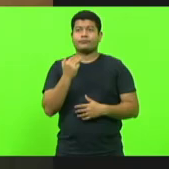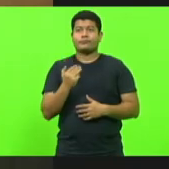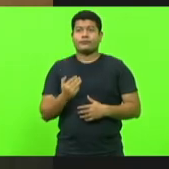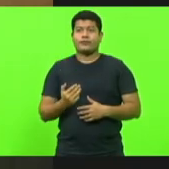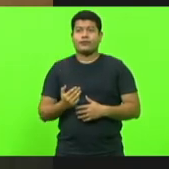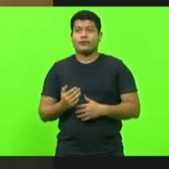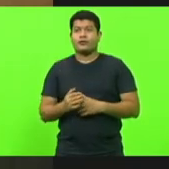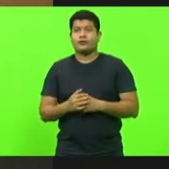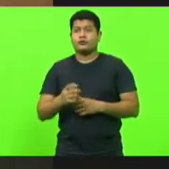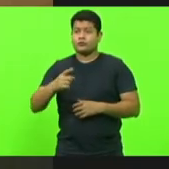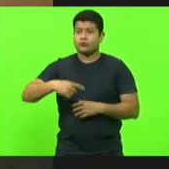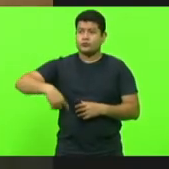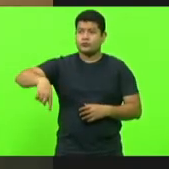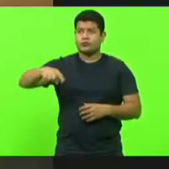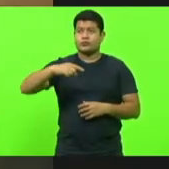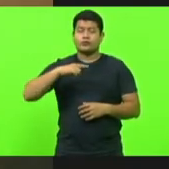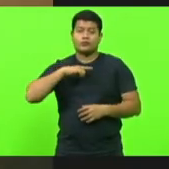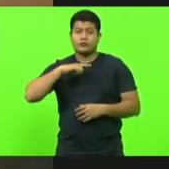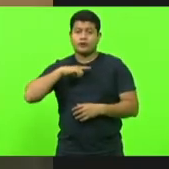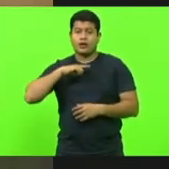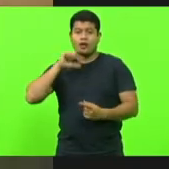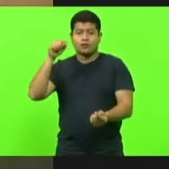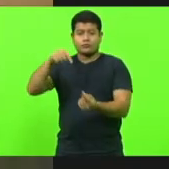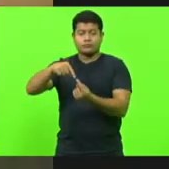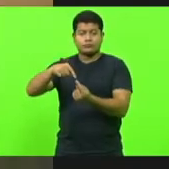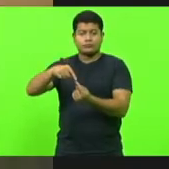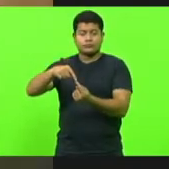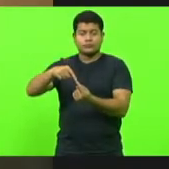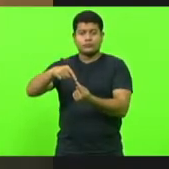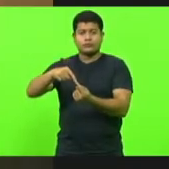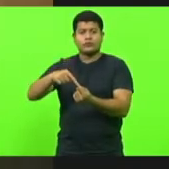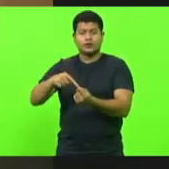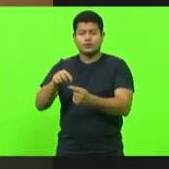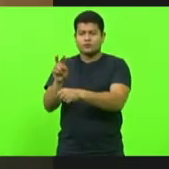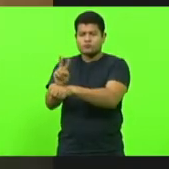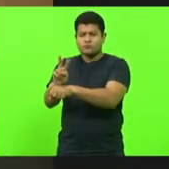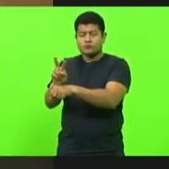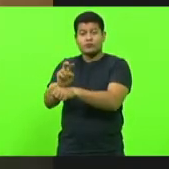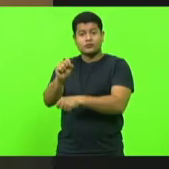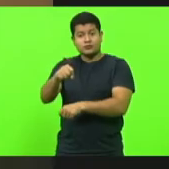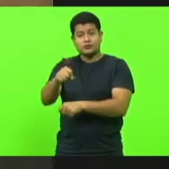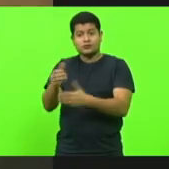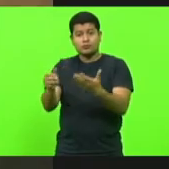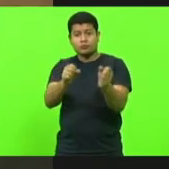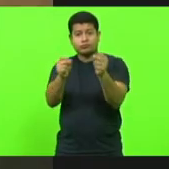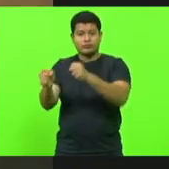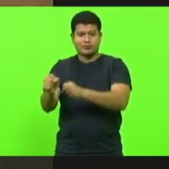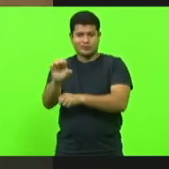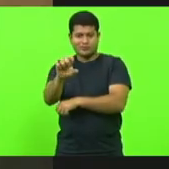nós temos a missão de fiscalizar sim o executivo mas também